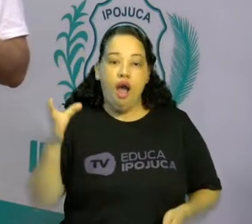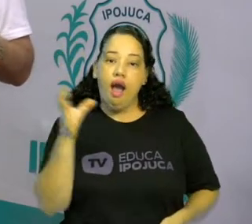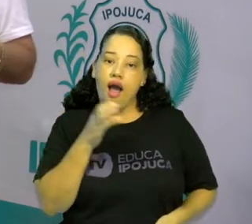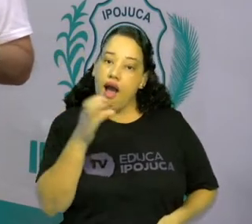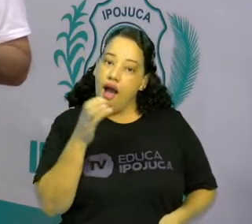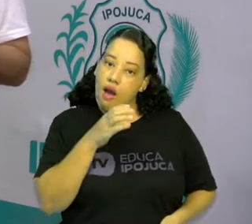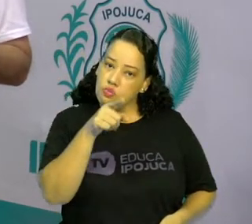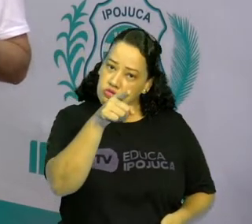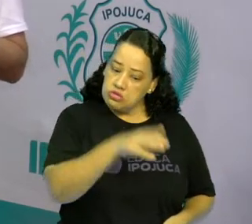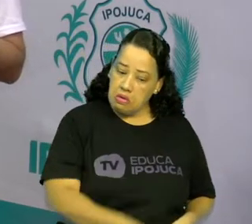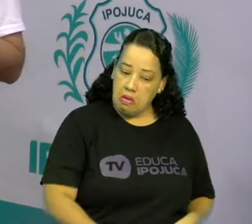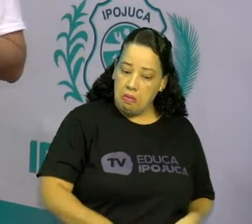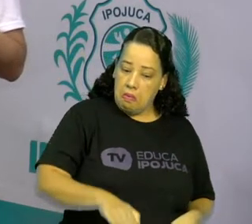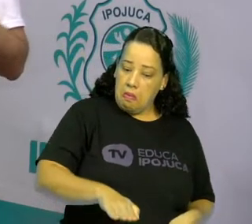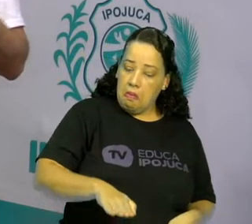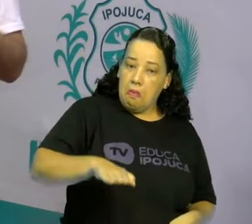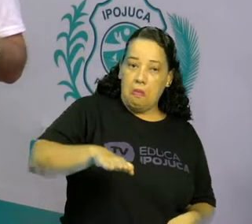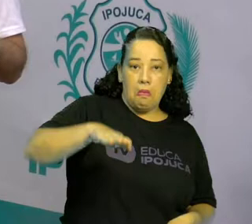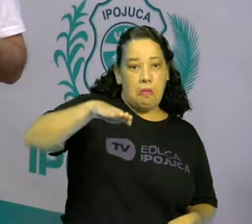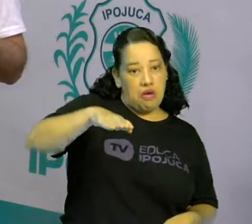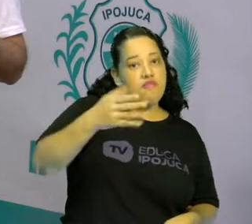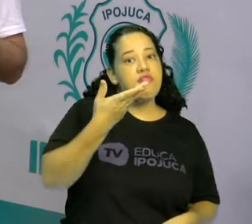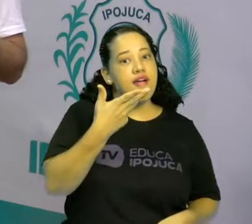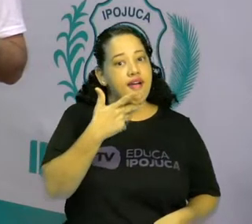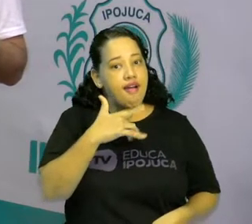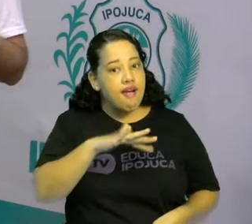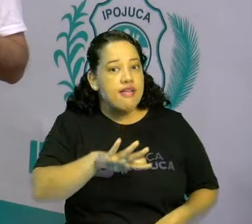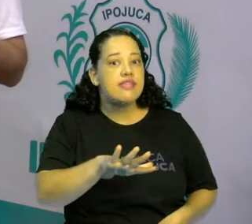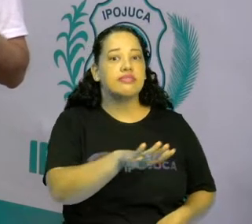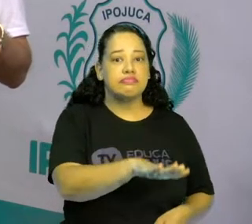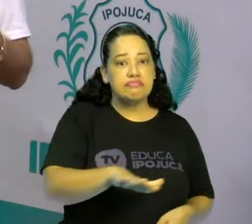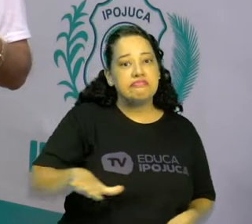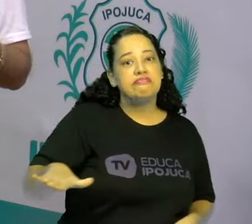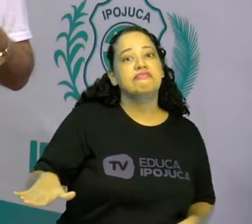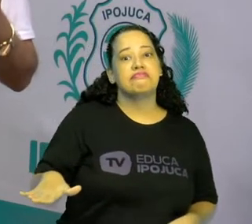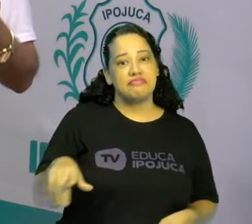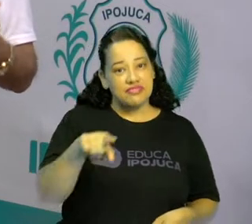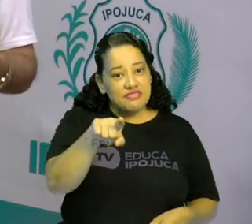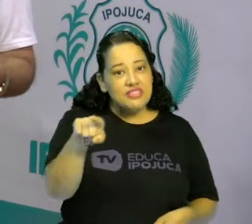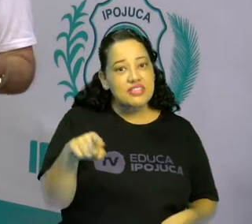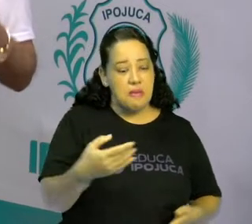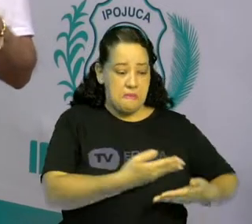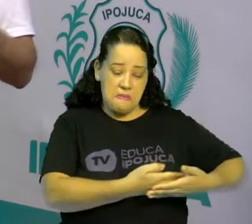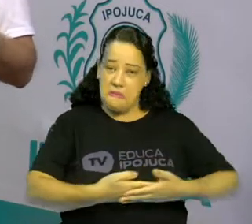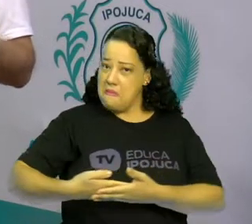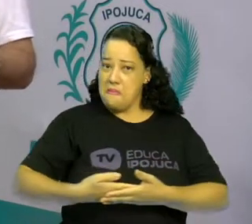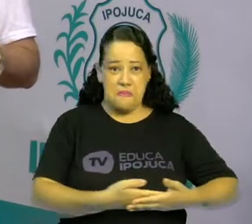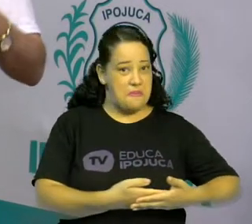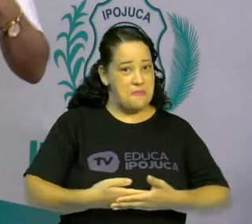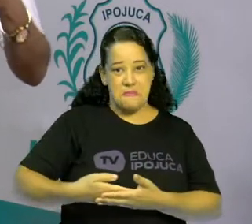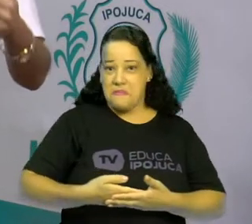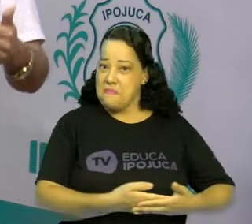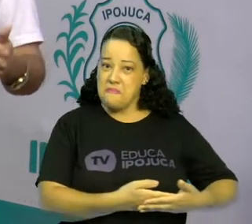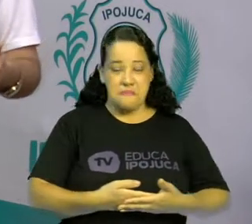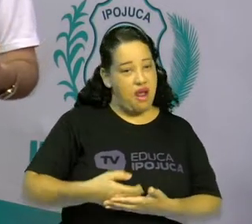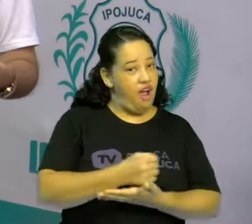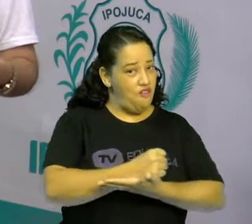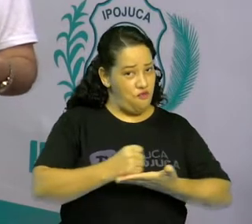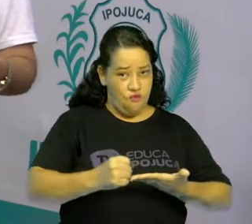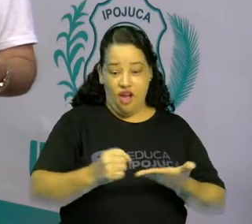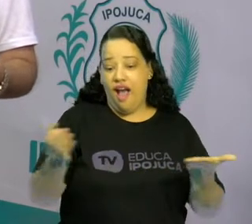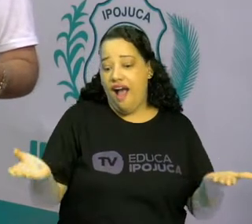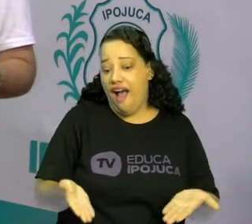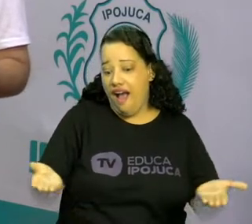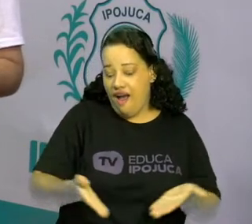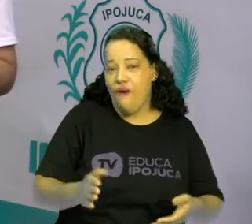já são grandes, já são crianças, né? Isso, deixaram de ser o quê? Bebê. Vocês nasceram, eram bebê,